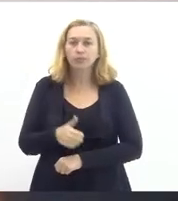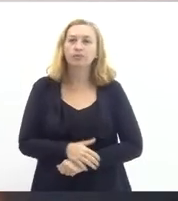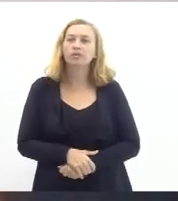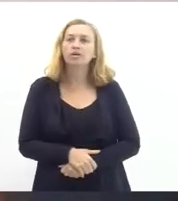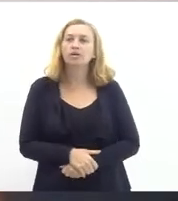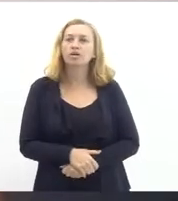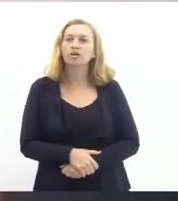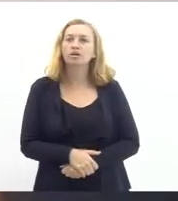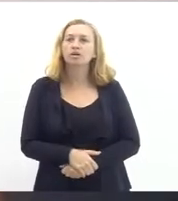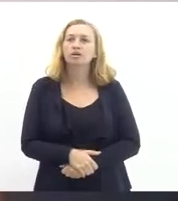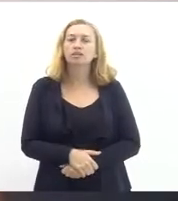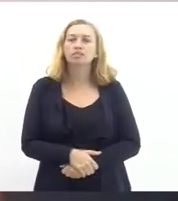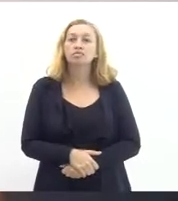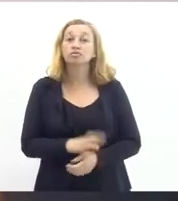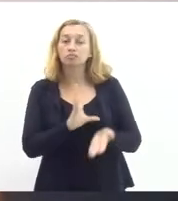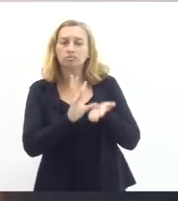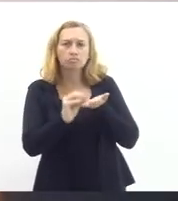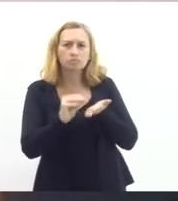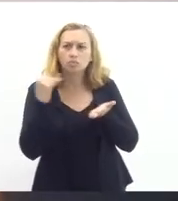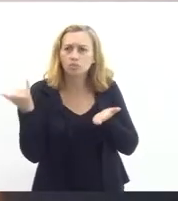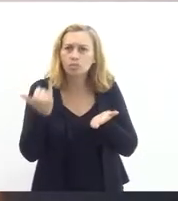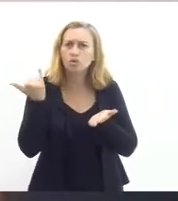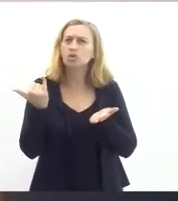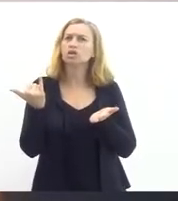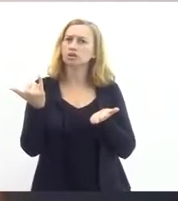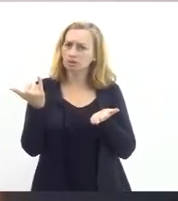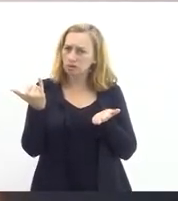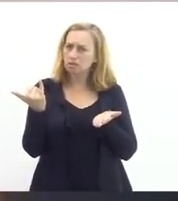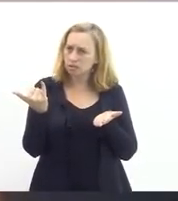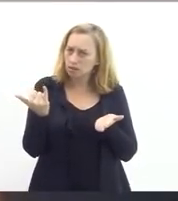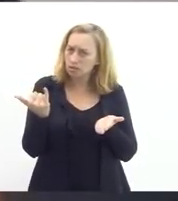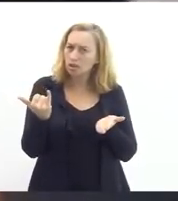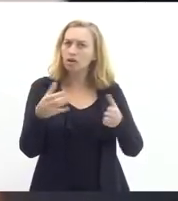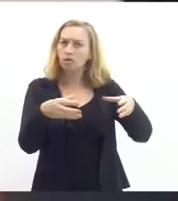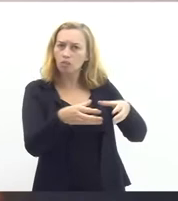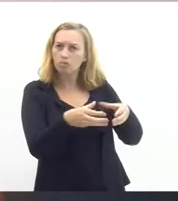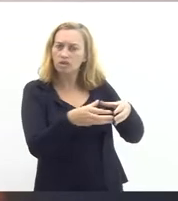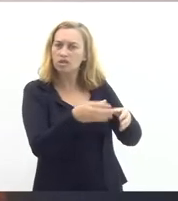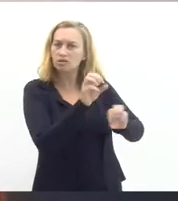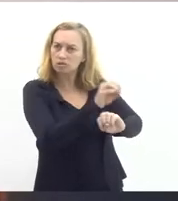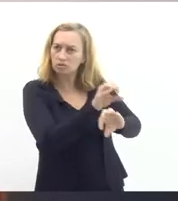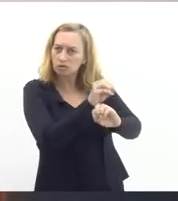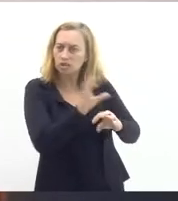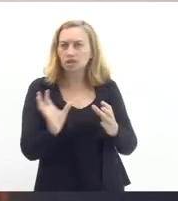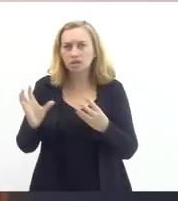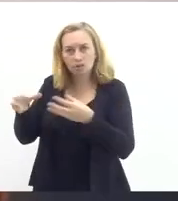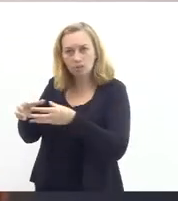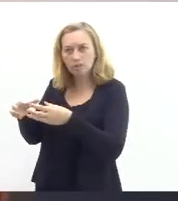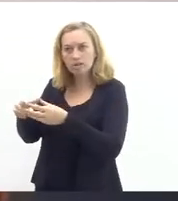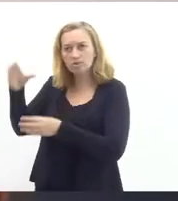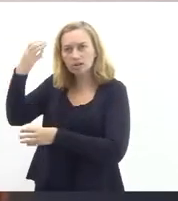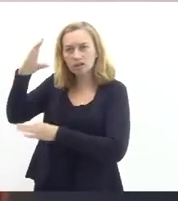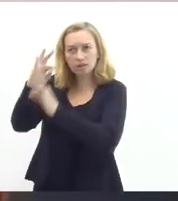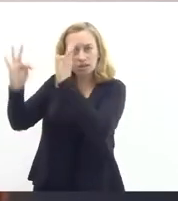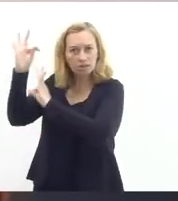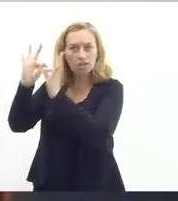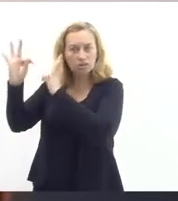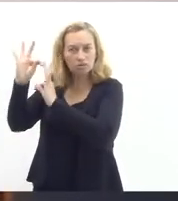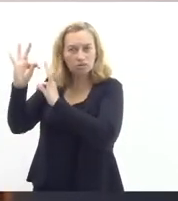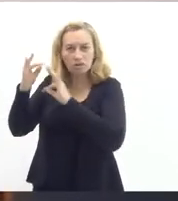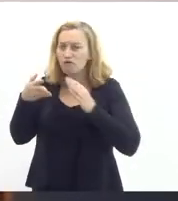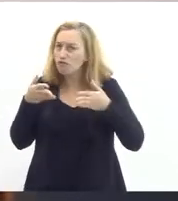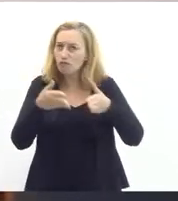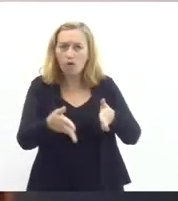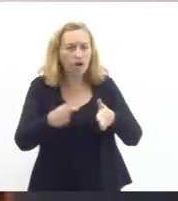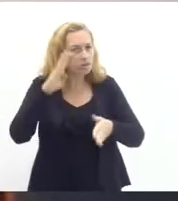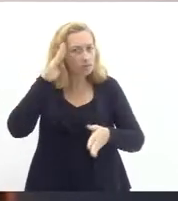porque trata de uma pauta que nós consideramos, tanto na Comissão de Educação, quanto na Comissão de Ciência e Tecnologia, muito central,